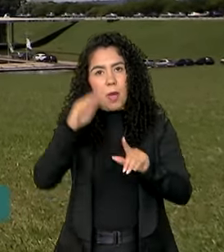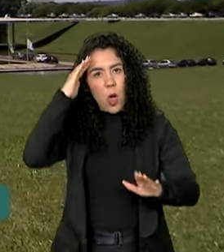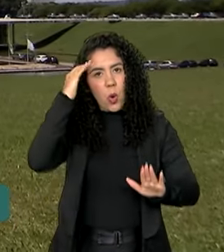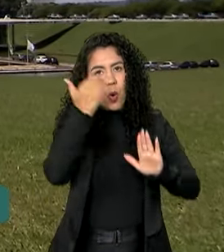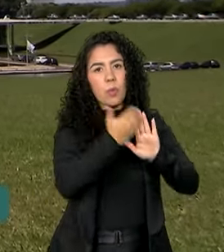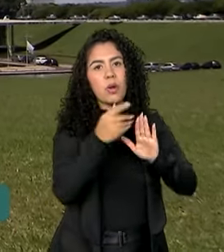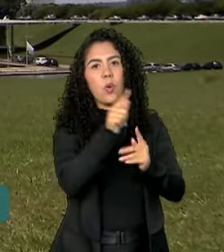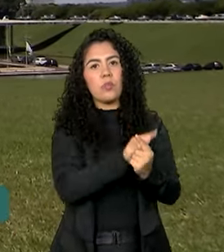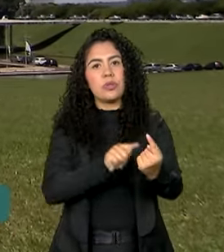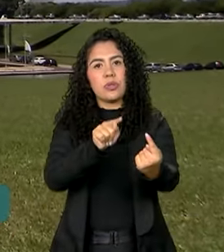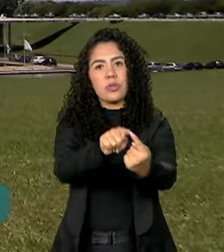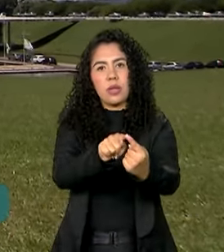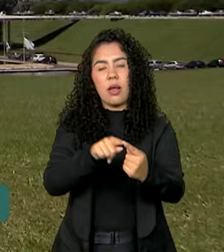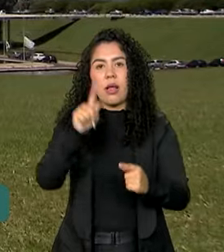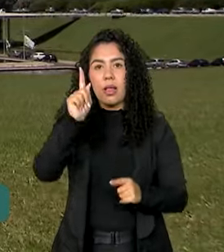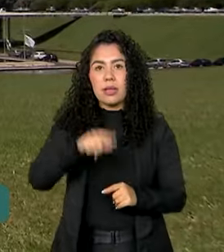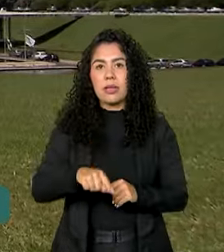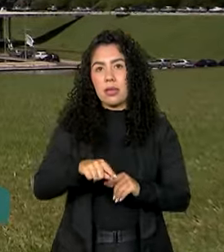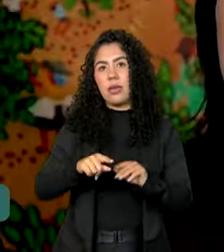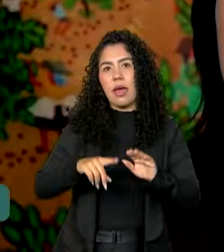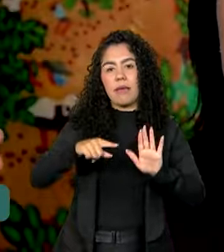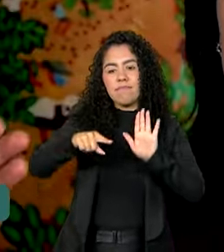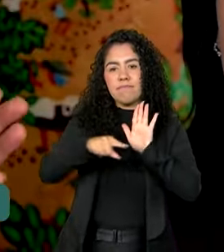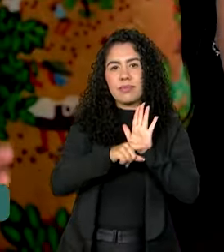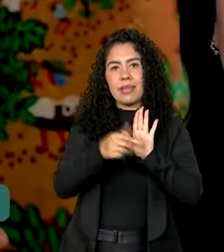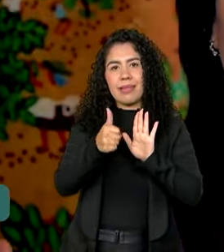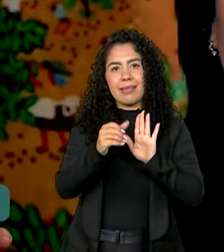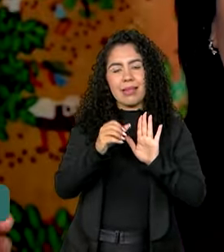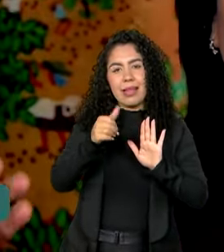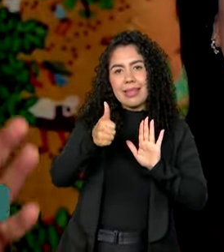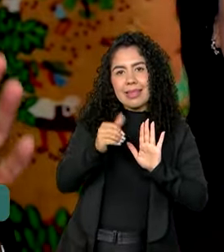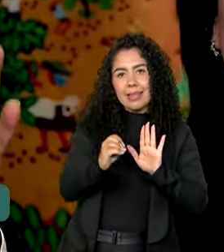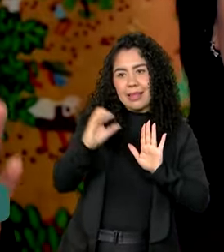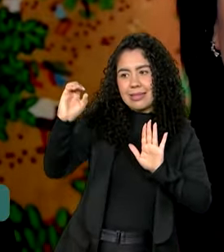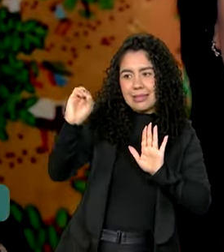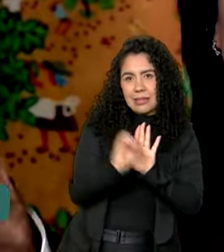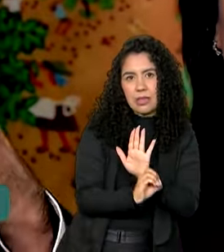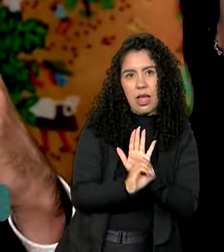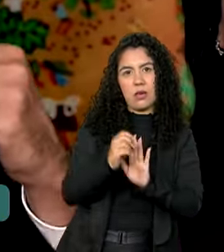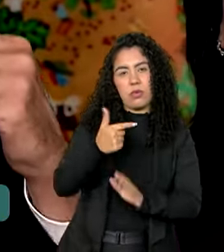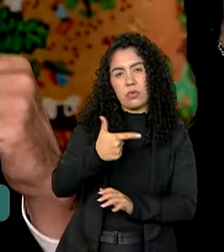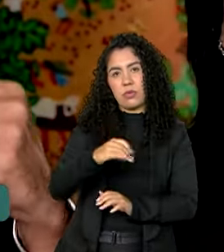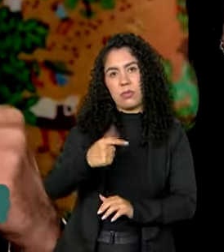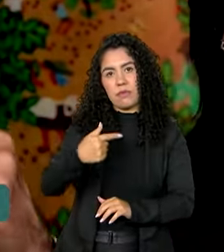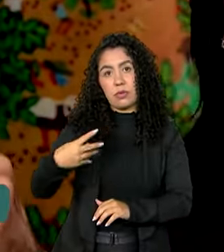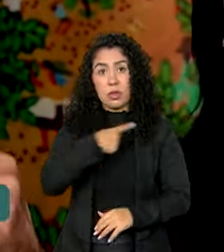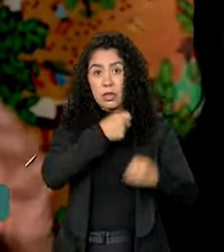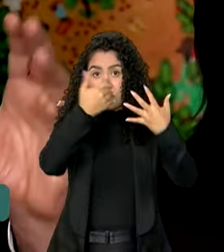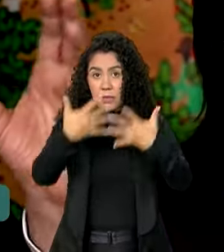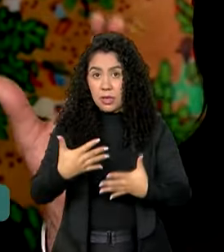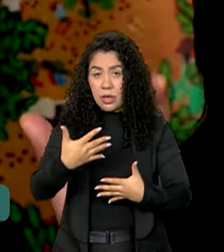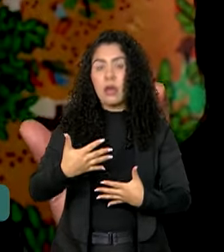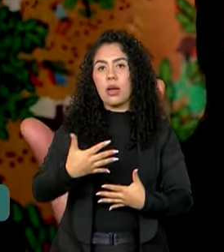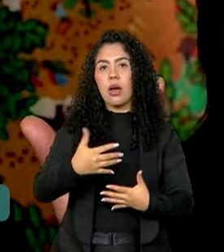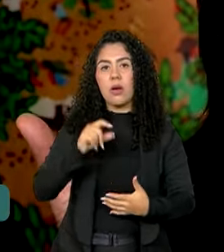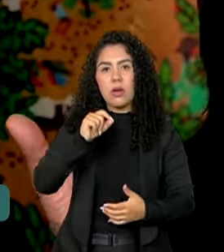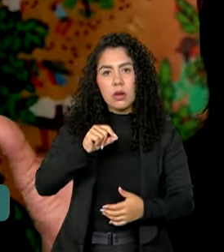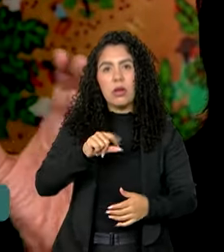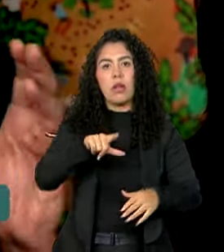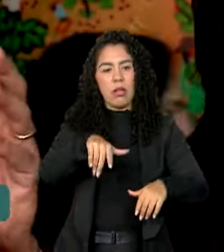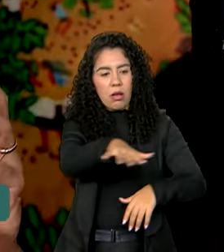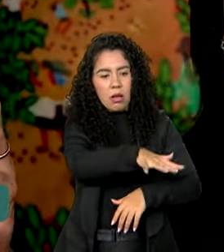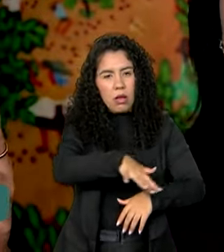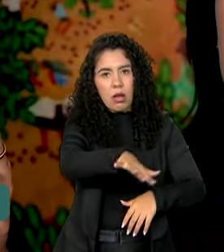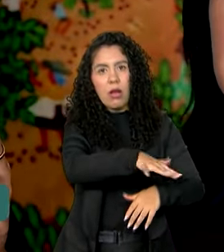que é de déficit zero em 2024. Então, no dia 22, a área econômica vai detalhar, tanto do ponto de vista de